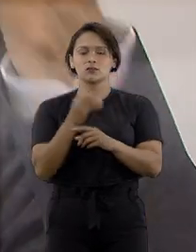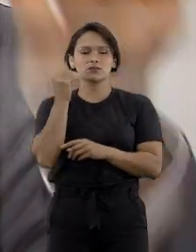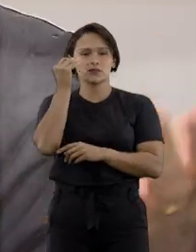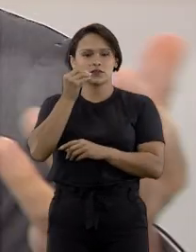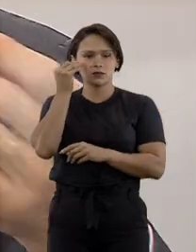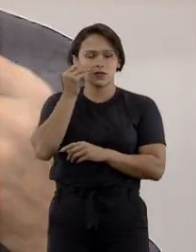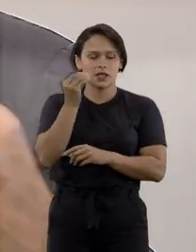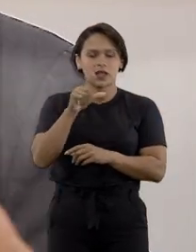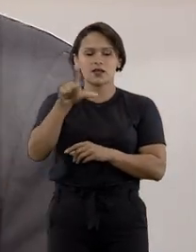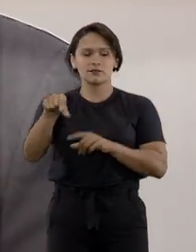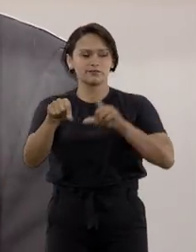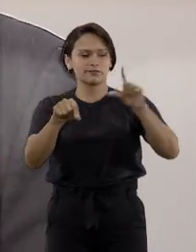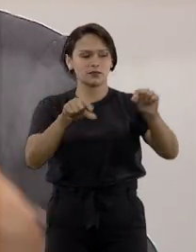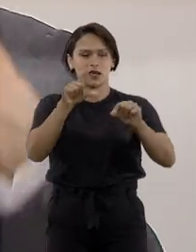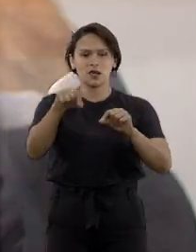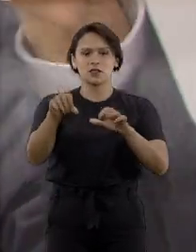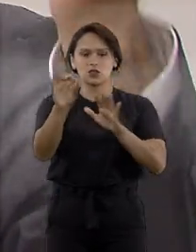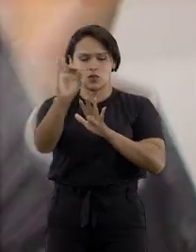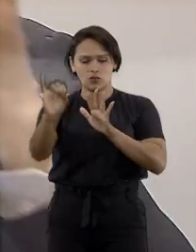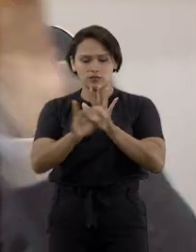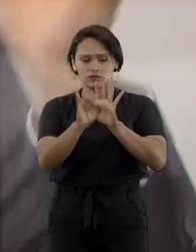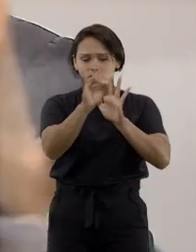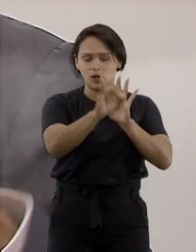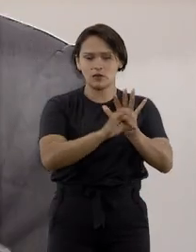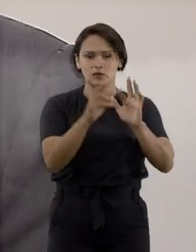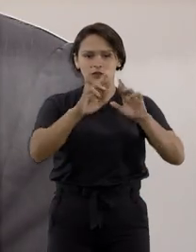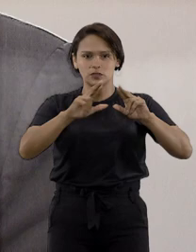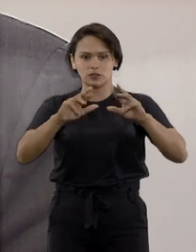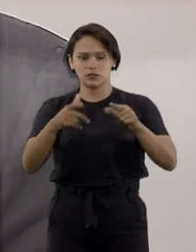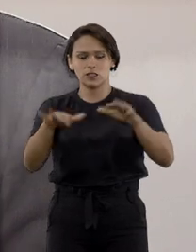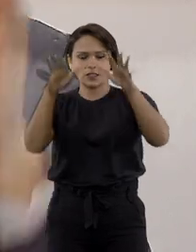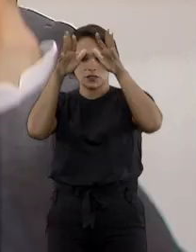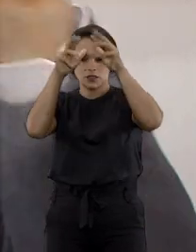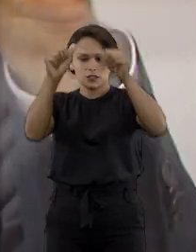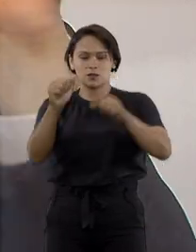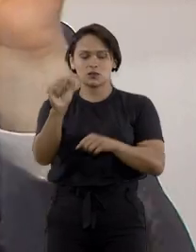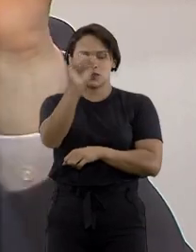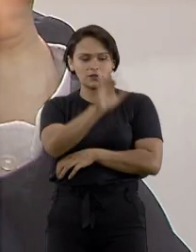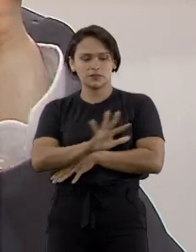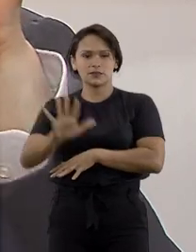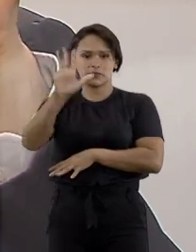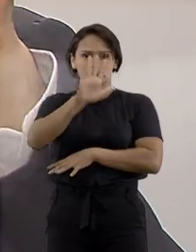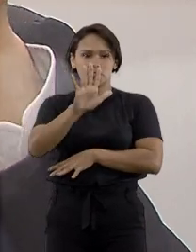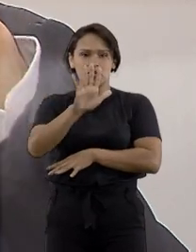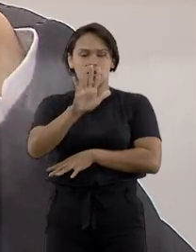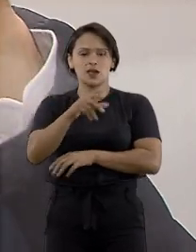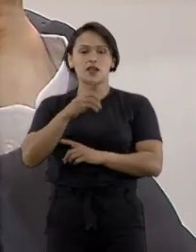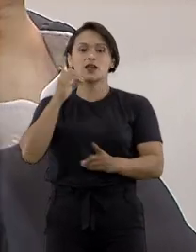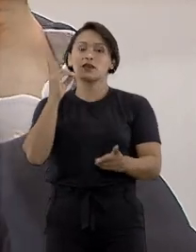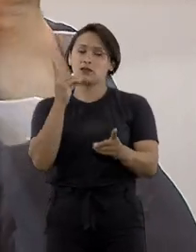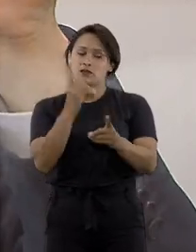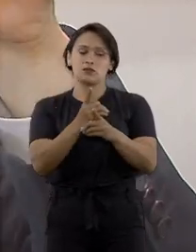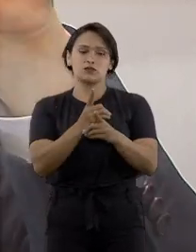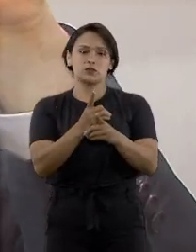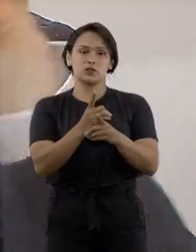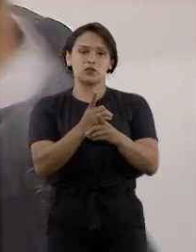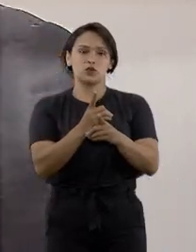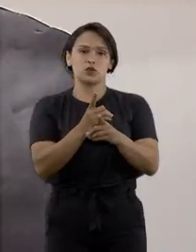ouvidoria, em cada tribunal, nos diversos tribunais, buscar, buscar